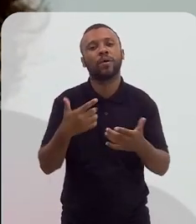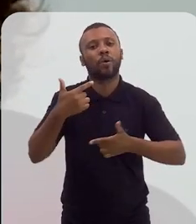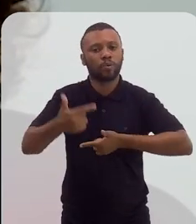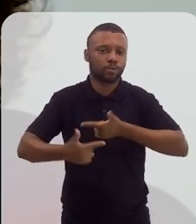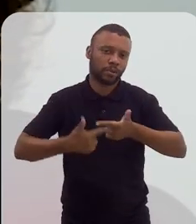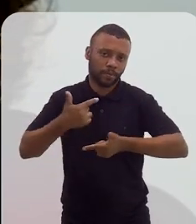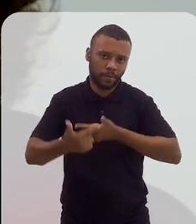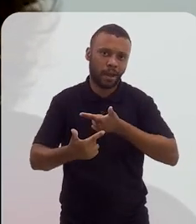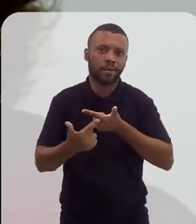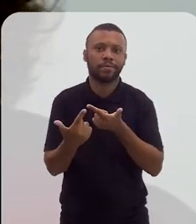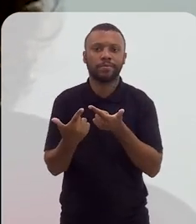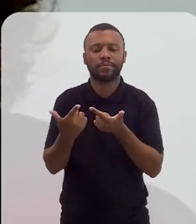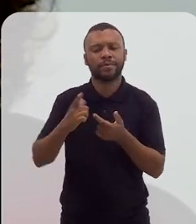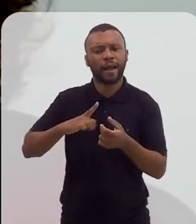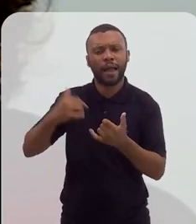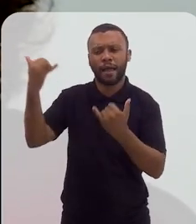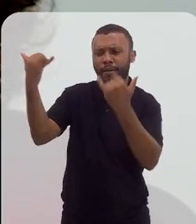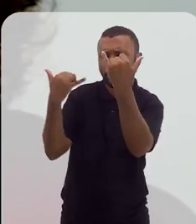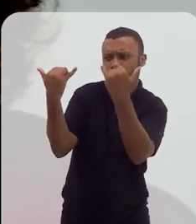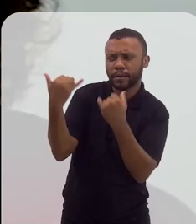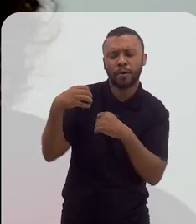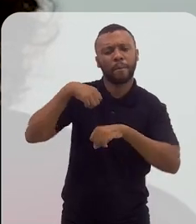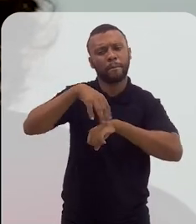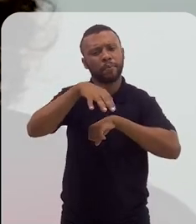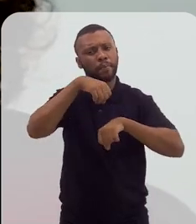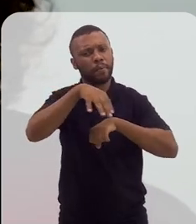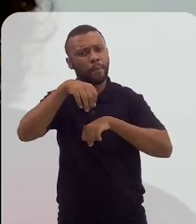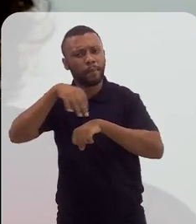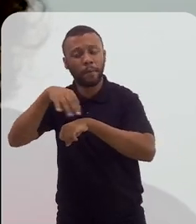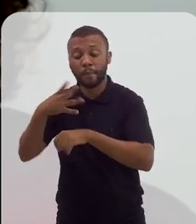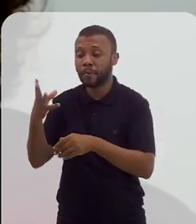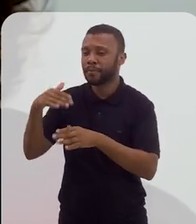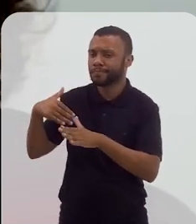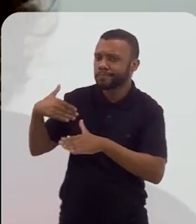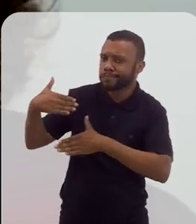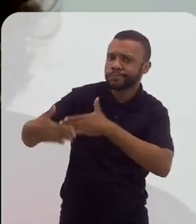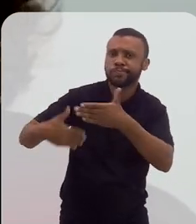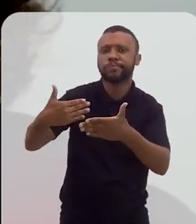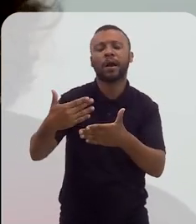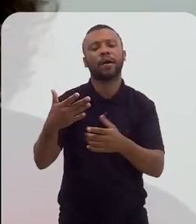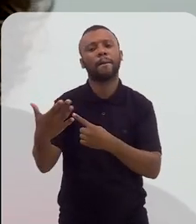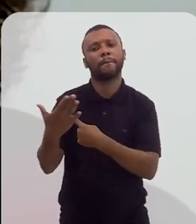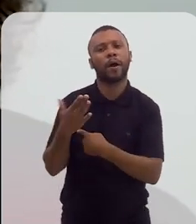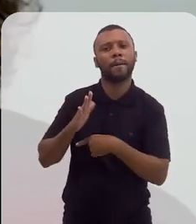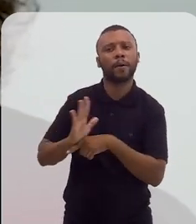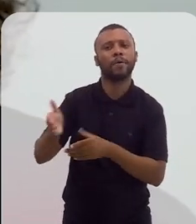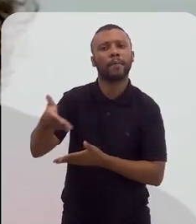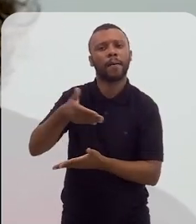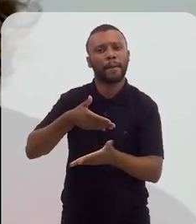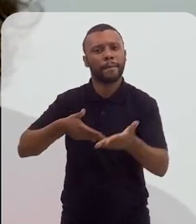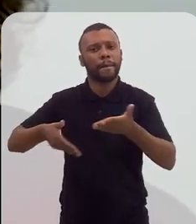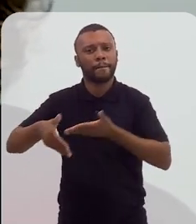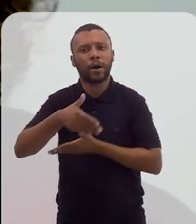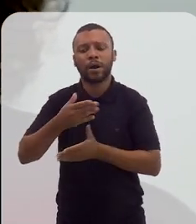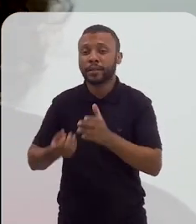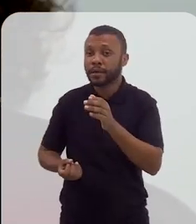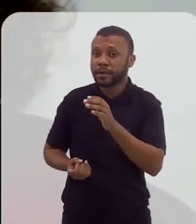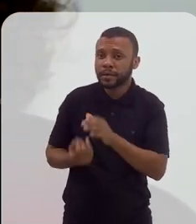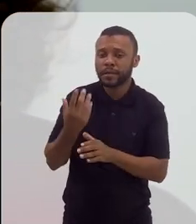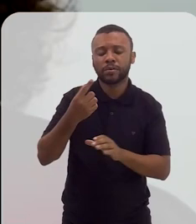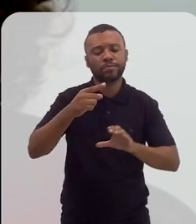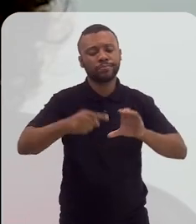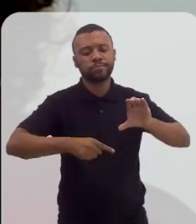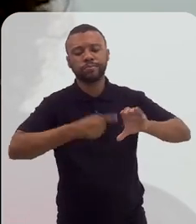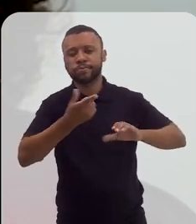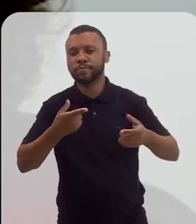o trabalho, quanto mais informação a gente tiver nesse processo e quanto mais as grandes empresas se engajarem na formação dessa